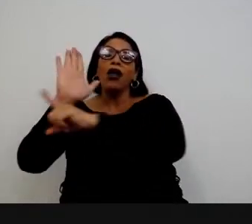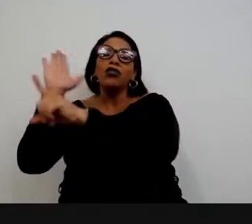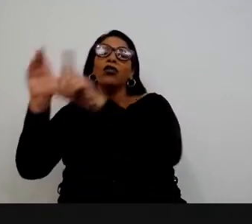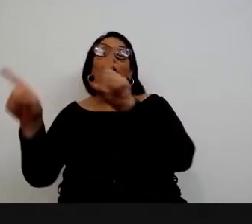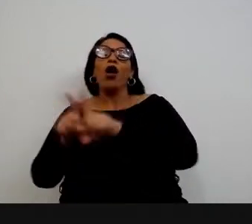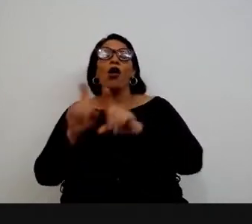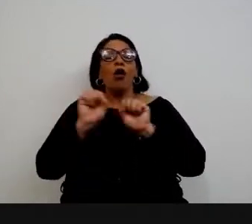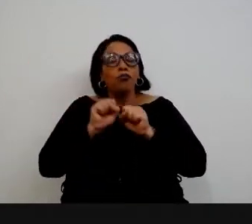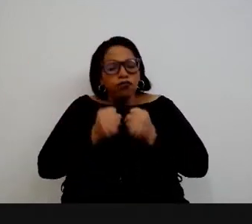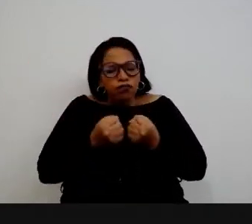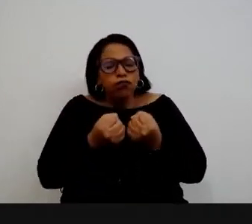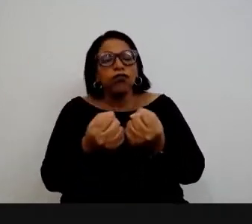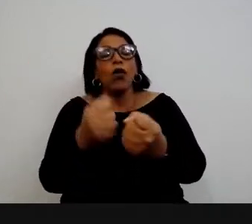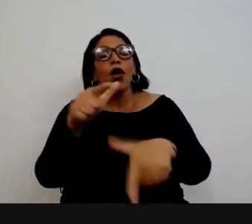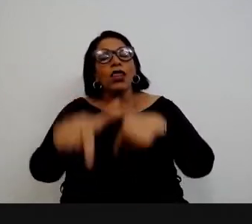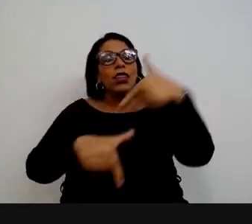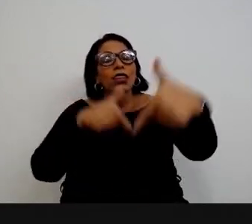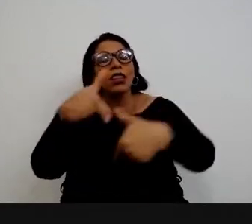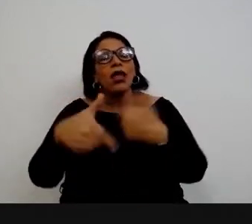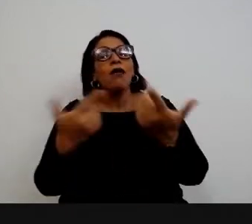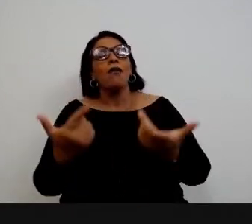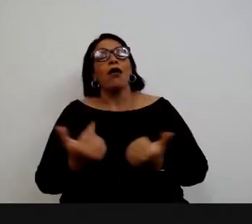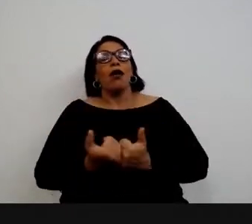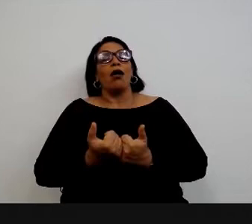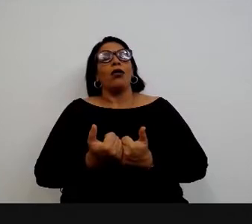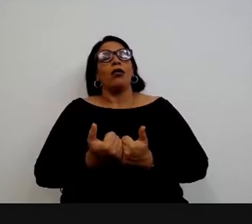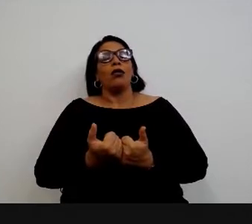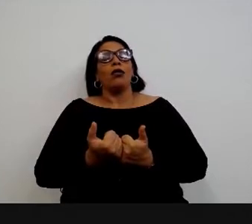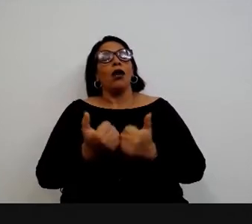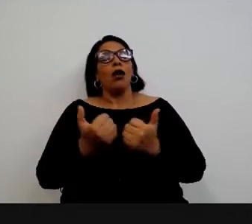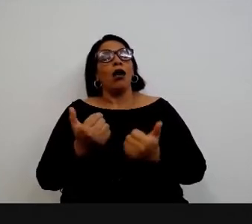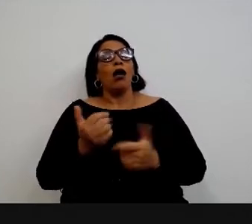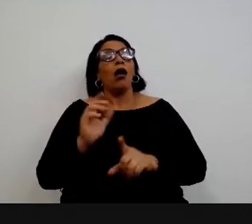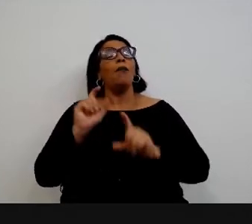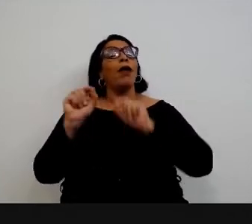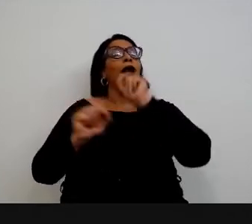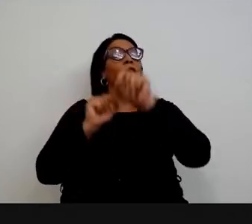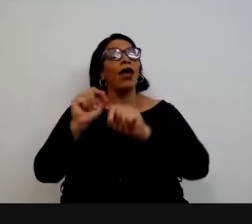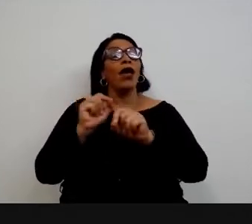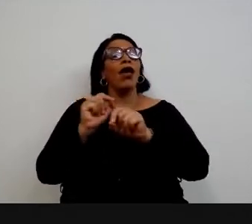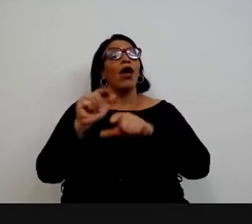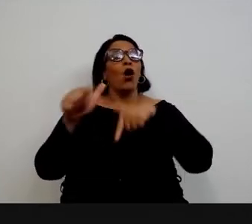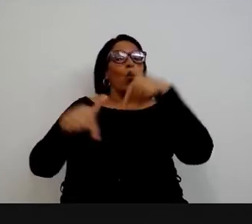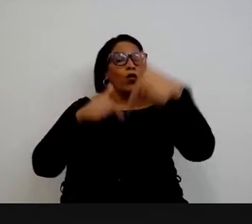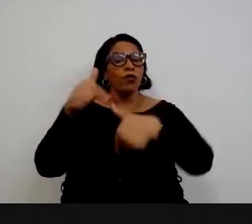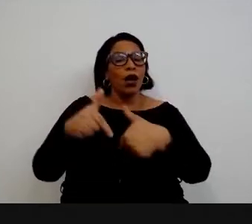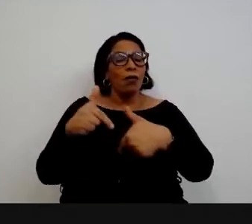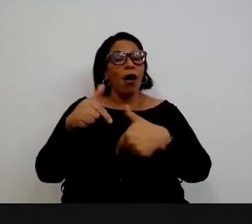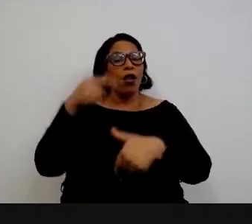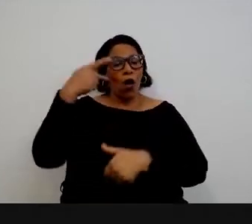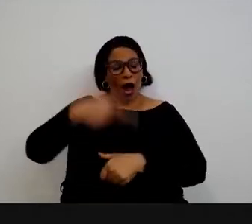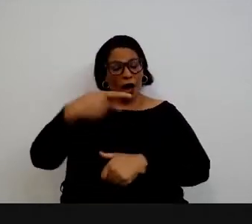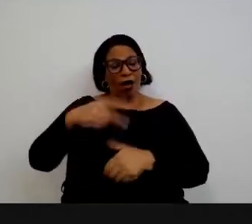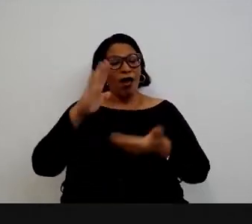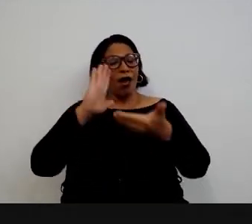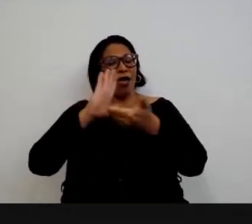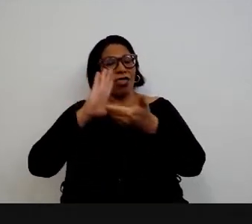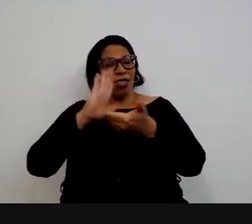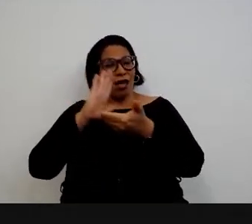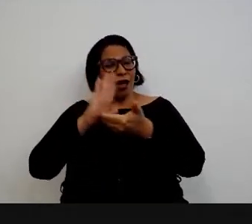com muito esforço e também muita graça, contribuindo para que as ações realizadas aqui